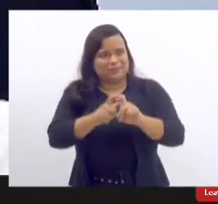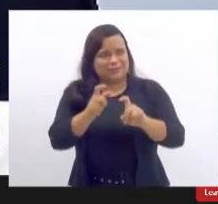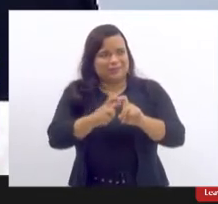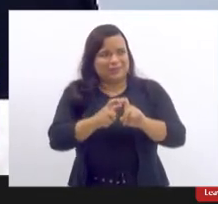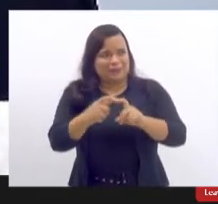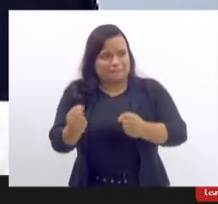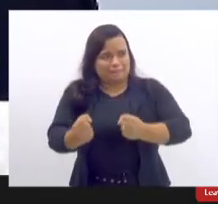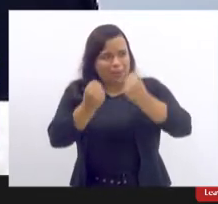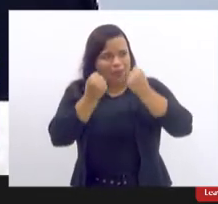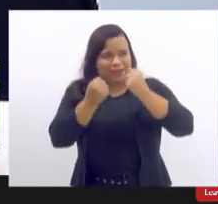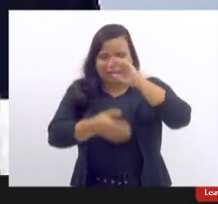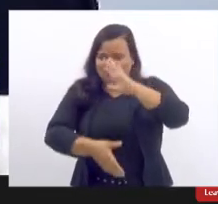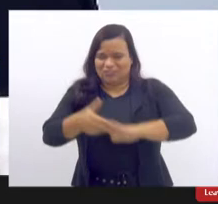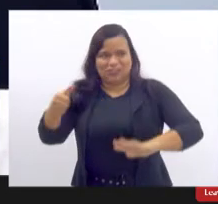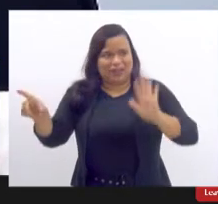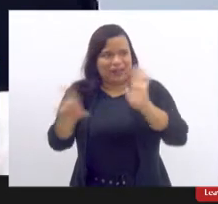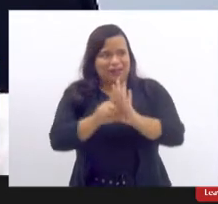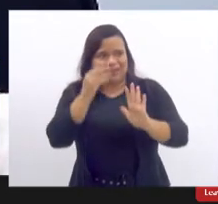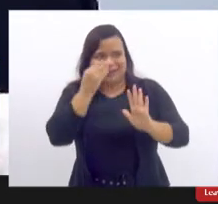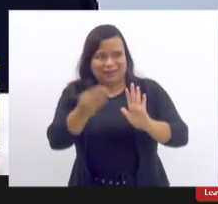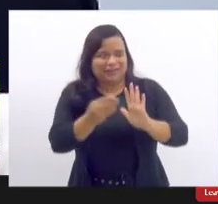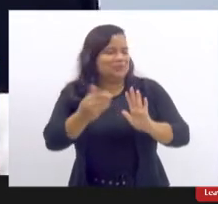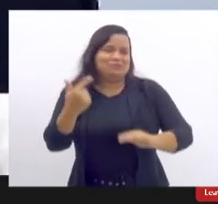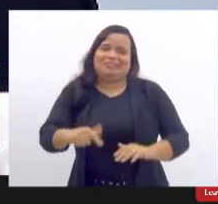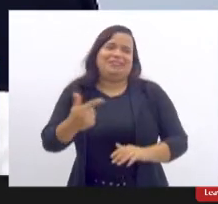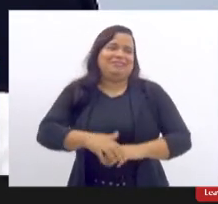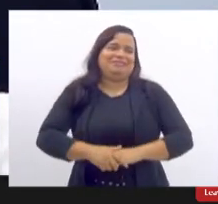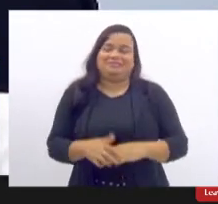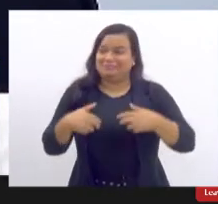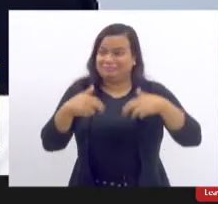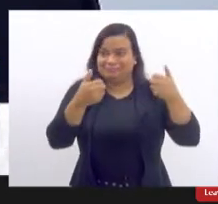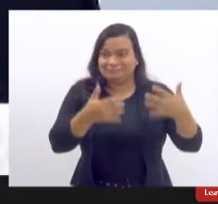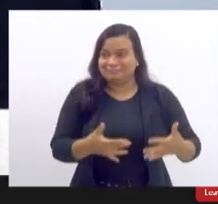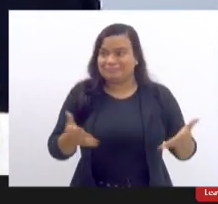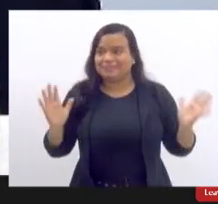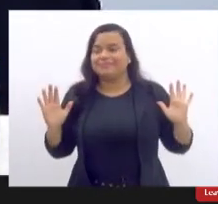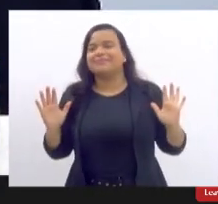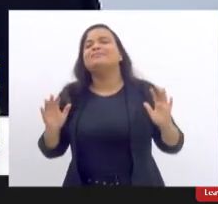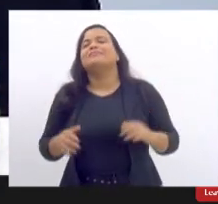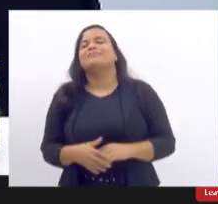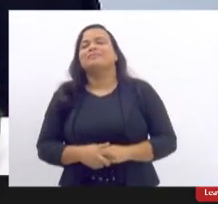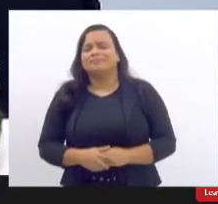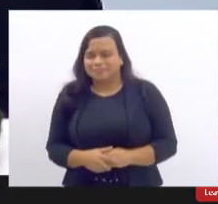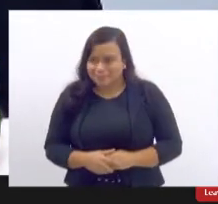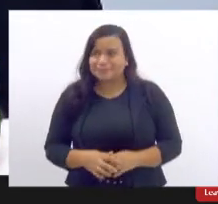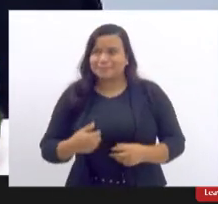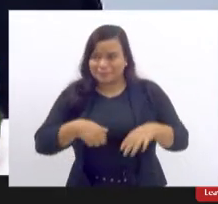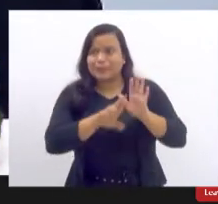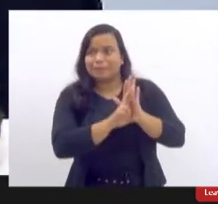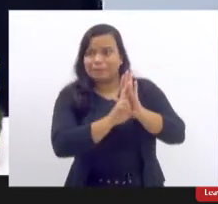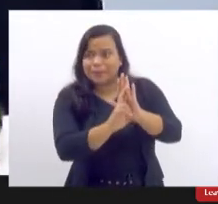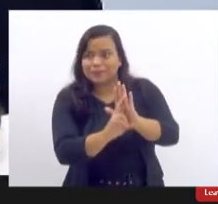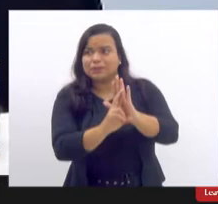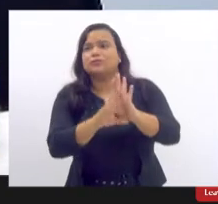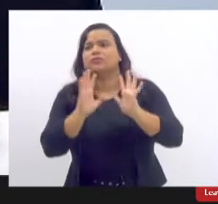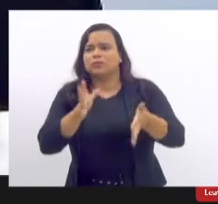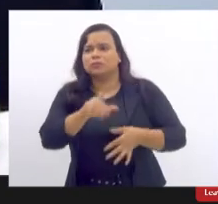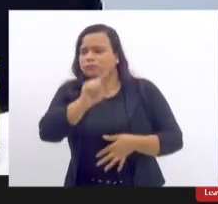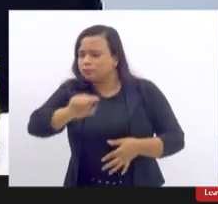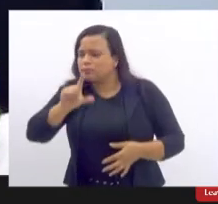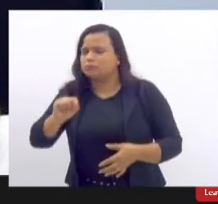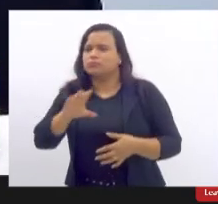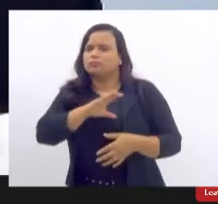o poder de anular uma lei só faltava essa então você tem representantes eleitos as